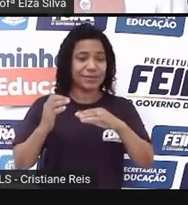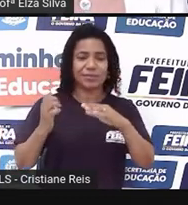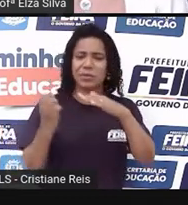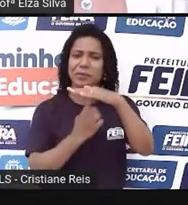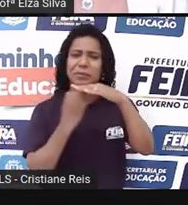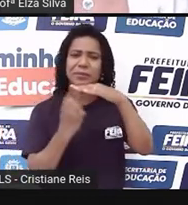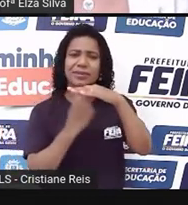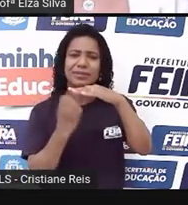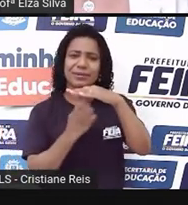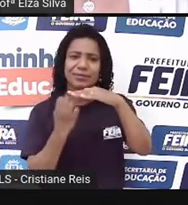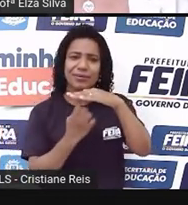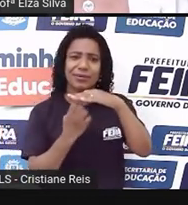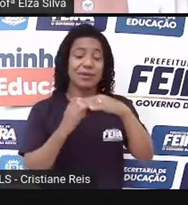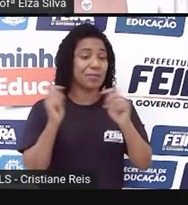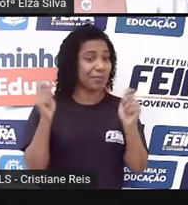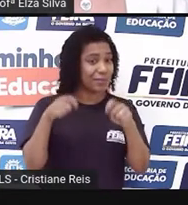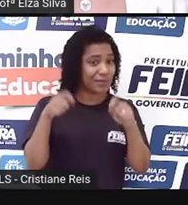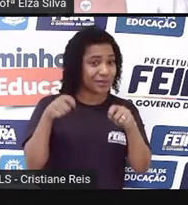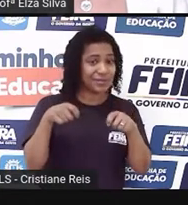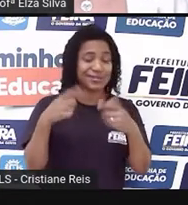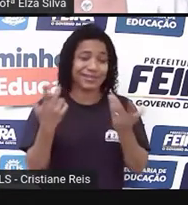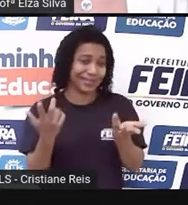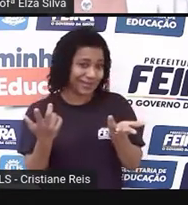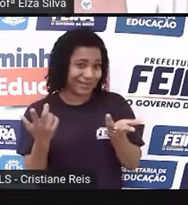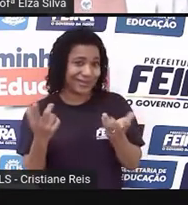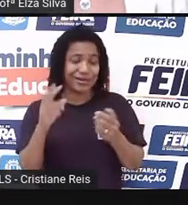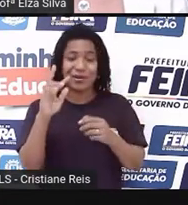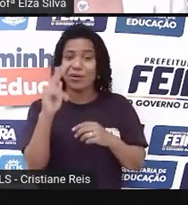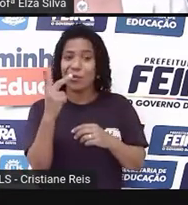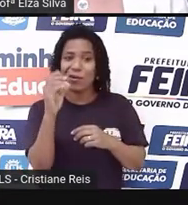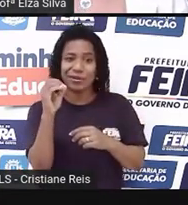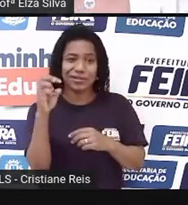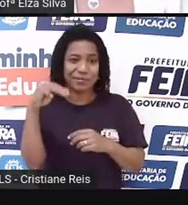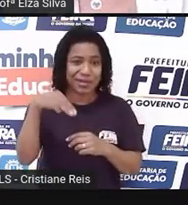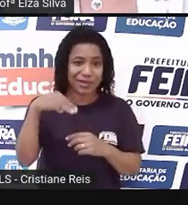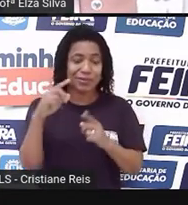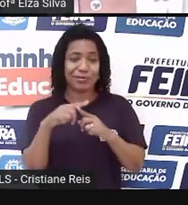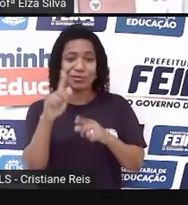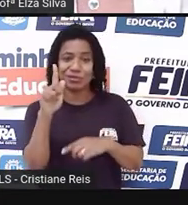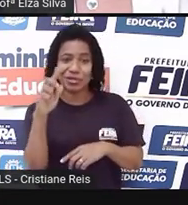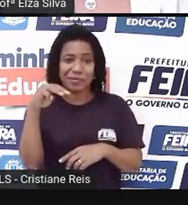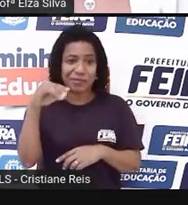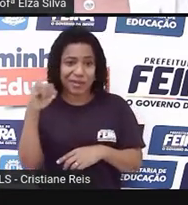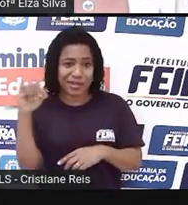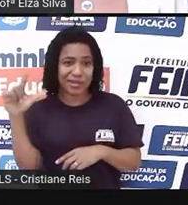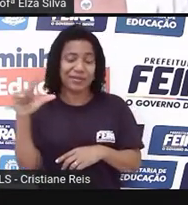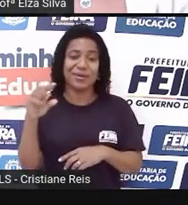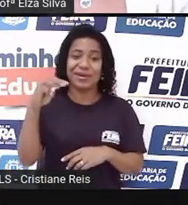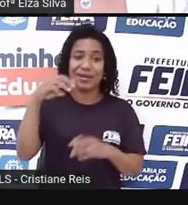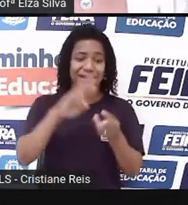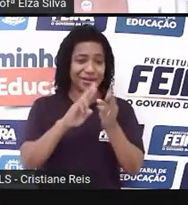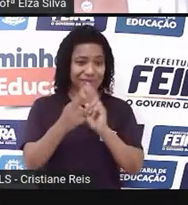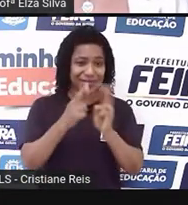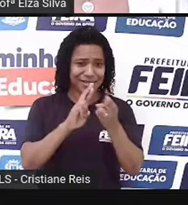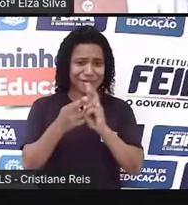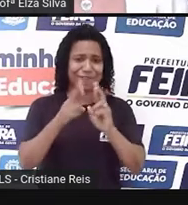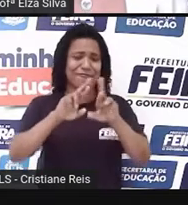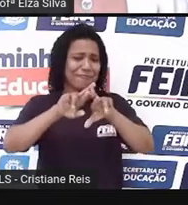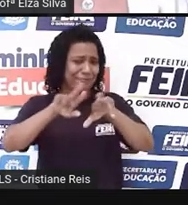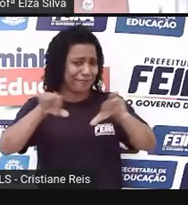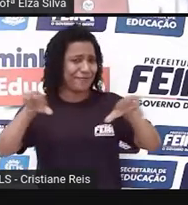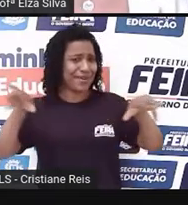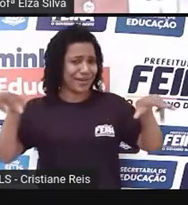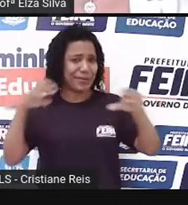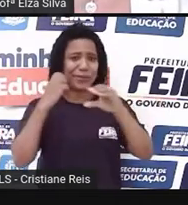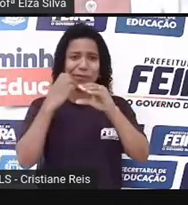Por exemplo, o Yahoo, Hotmail, GloboMail, Gmail, MSN, dentre outros, né? Há uma